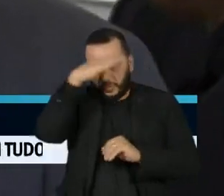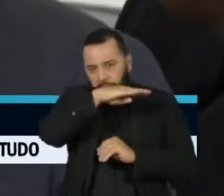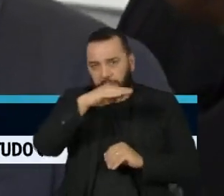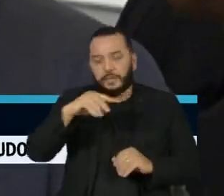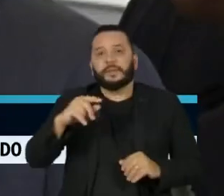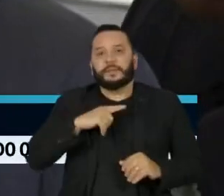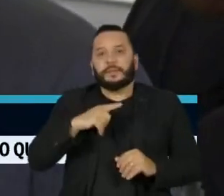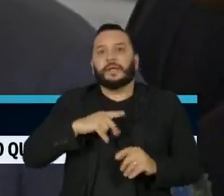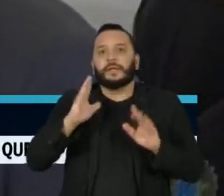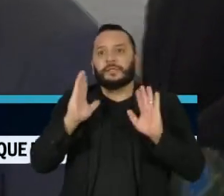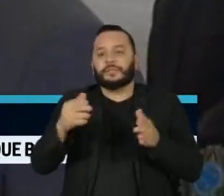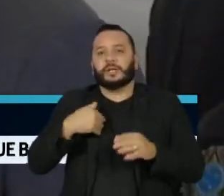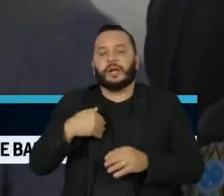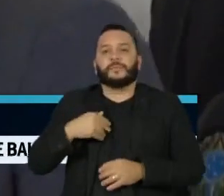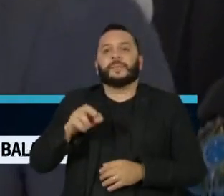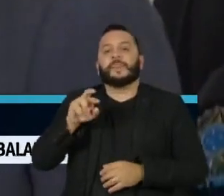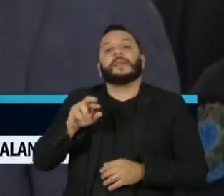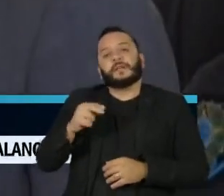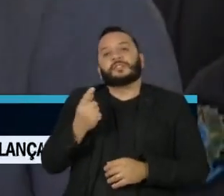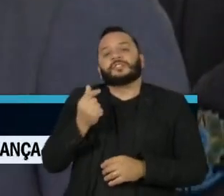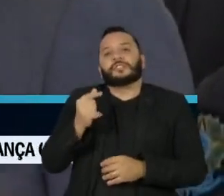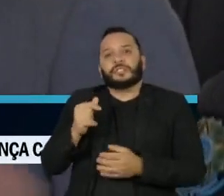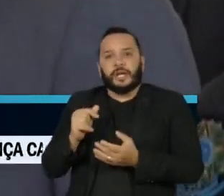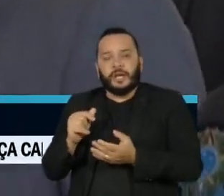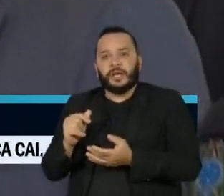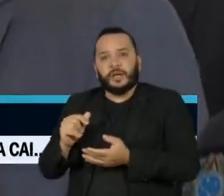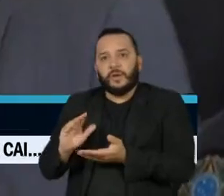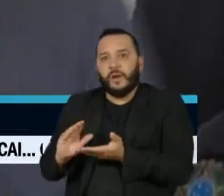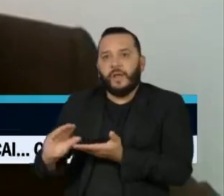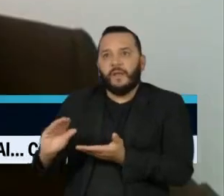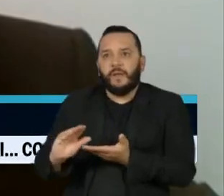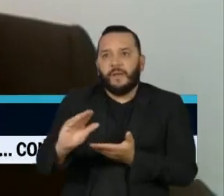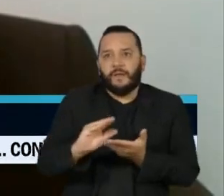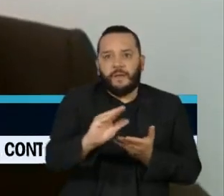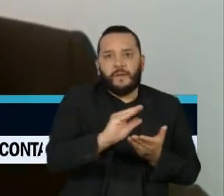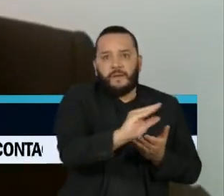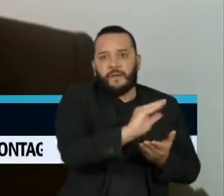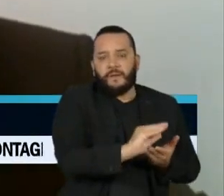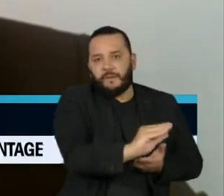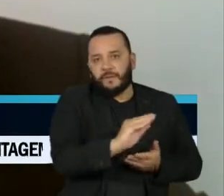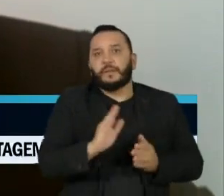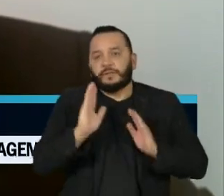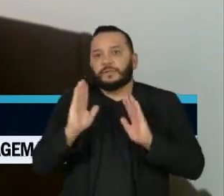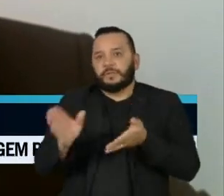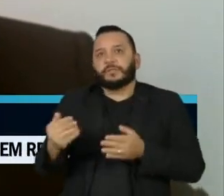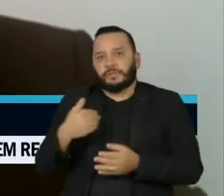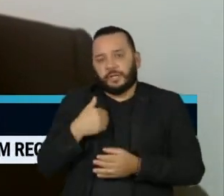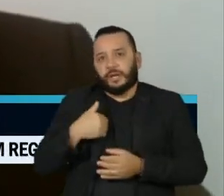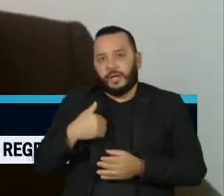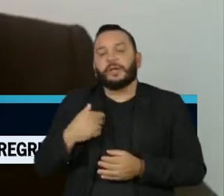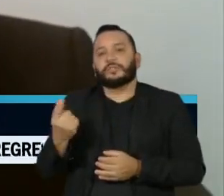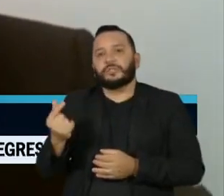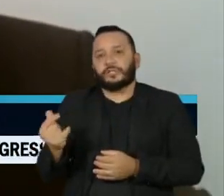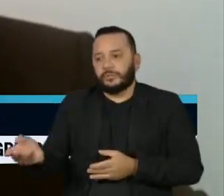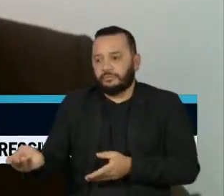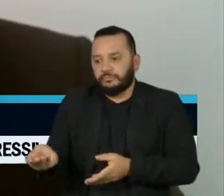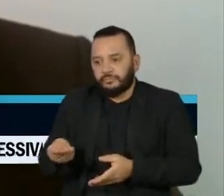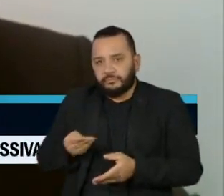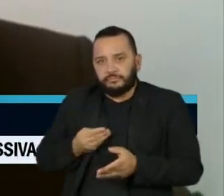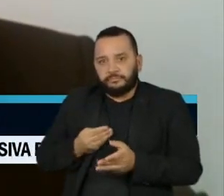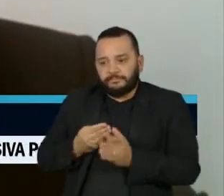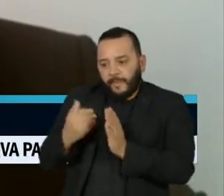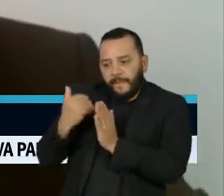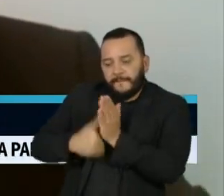rachadinhas, que é muito habitual que se faça efetivamente com a retirada em espécie do montante e se